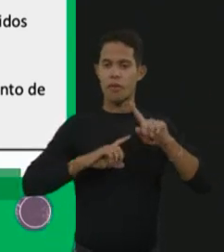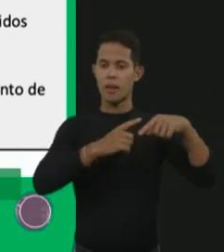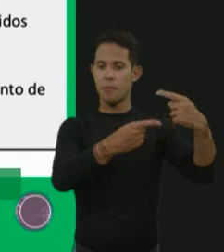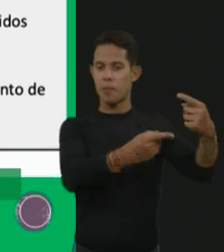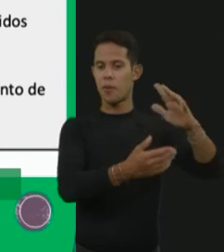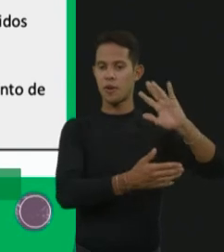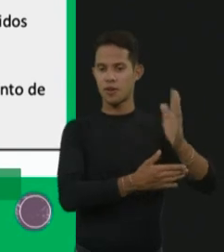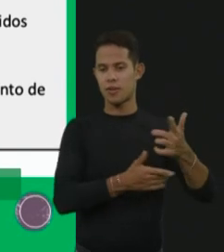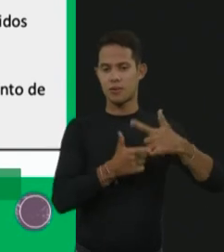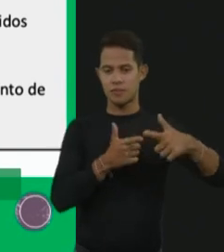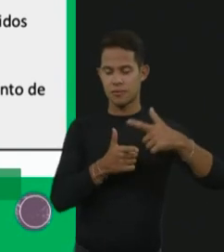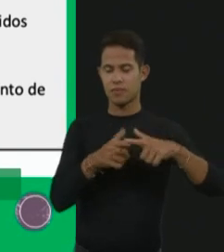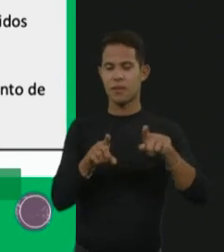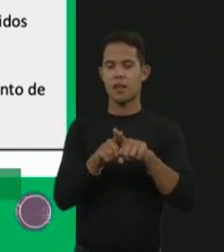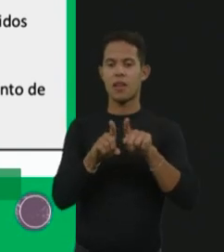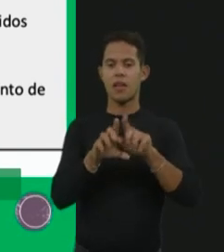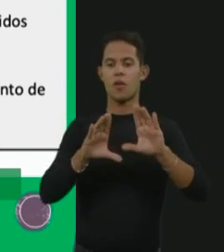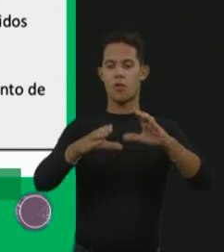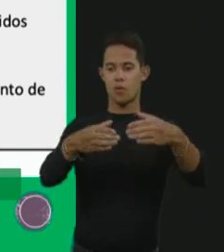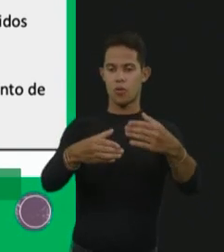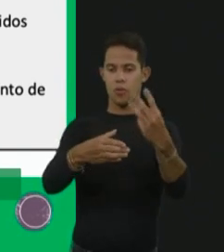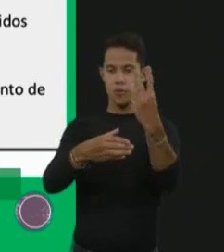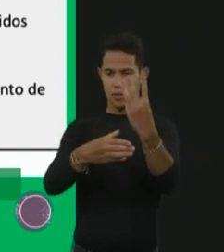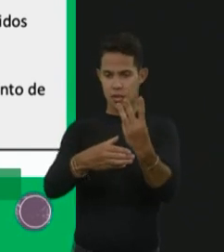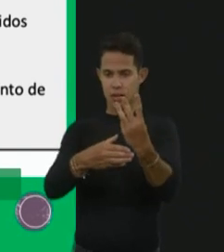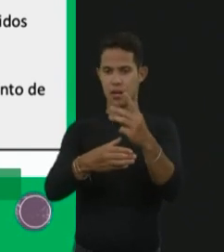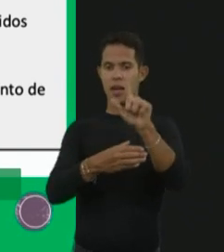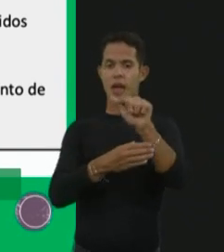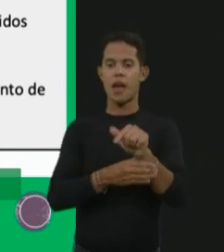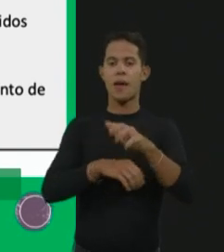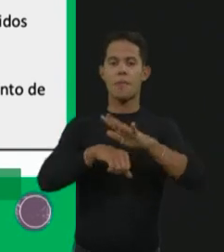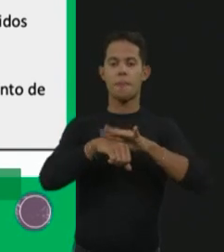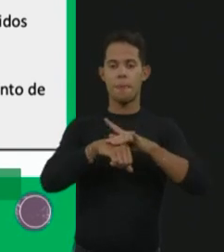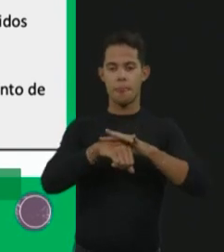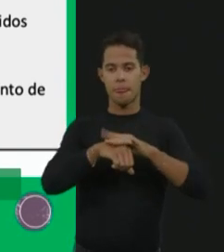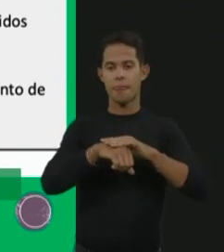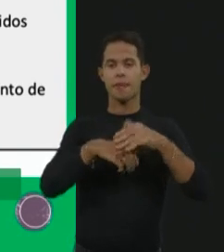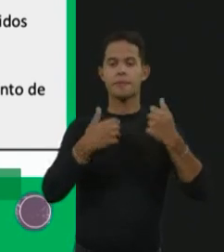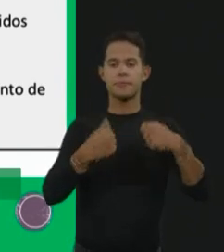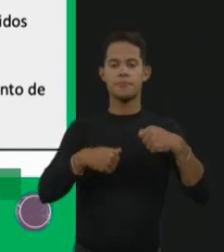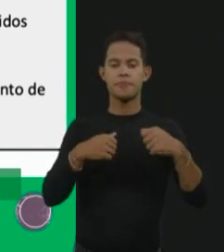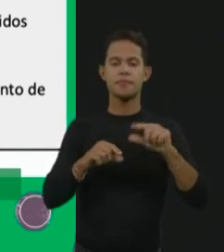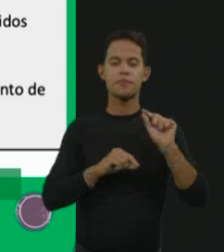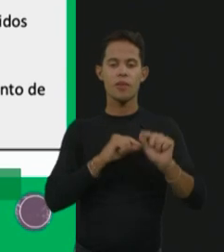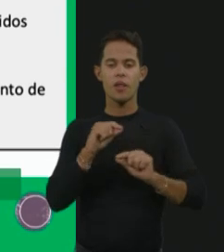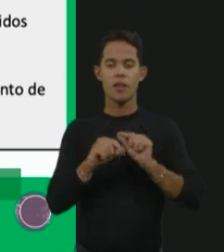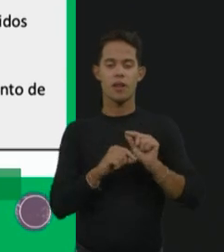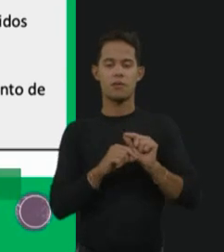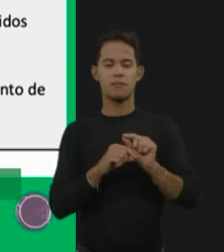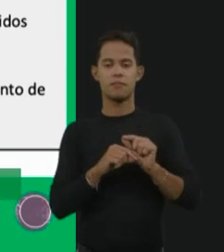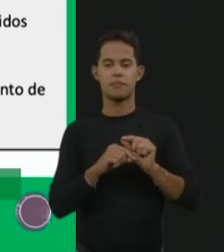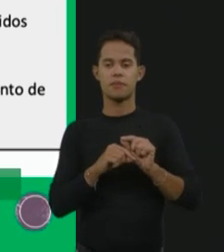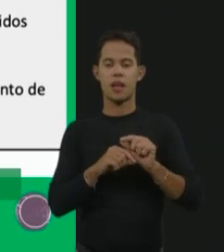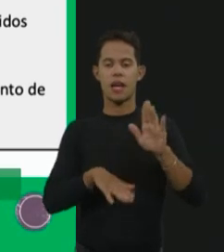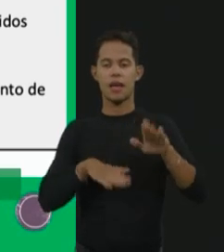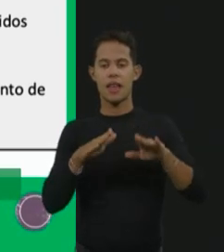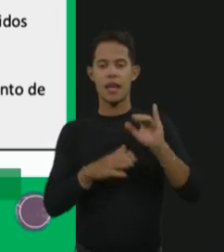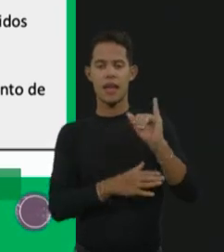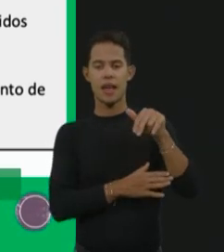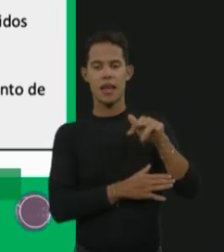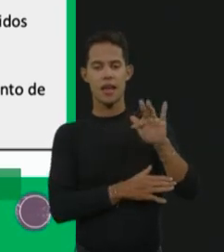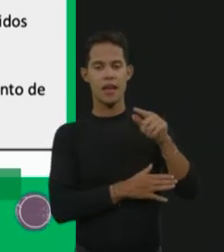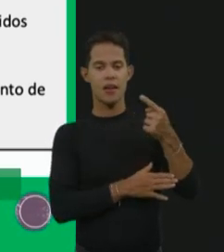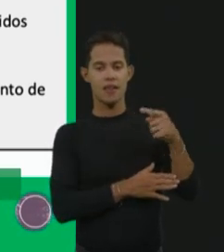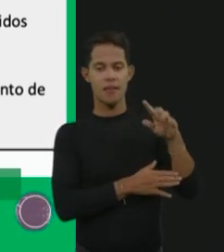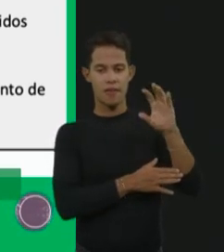E o grupo 3 são doenças que também exigem um fator ambiental no sentido, muitas vezes, uma infecção, estresse,